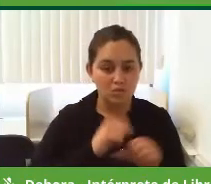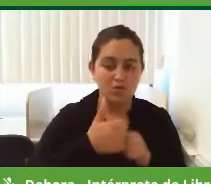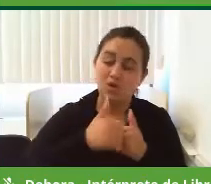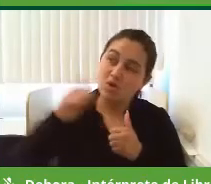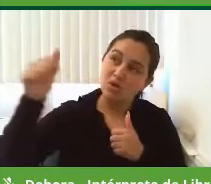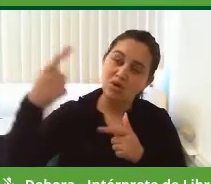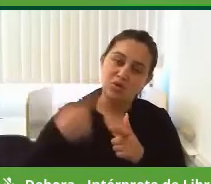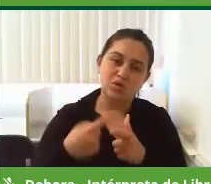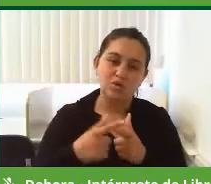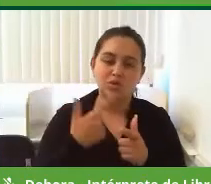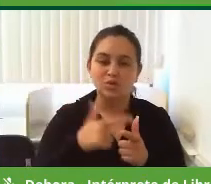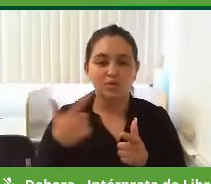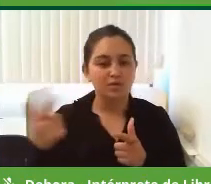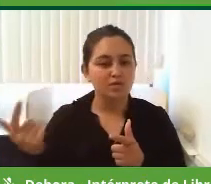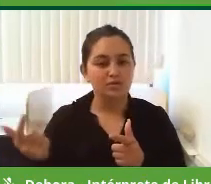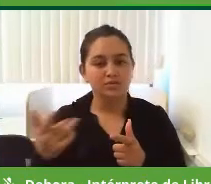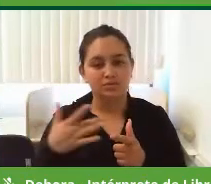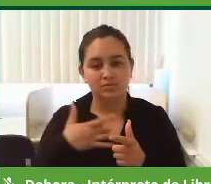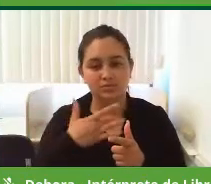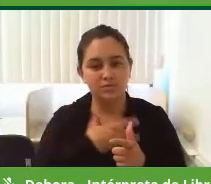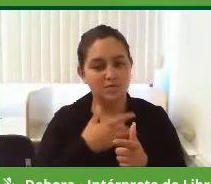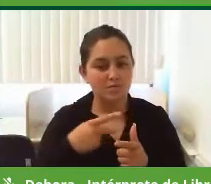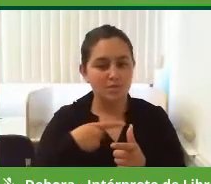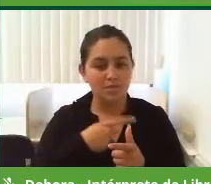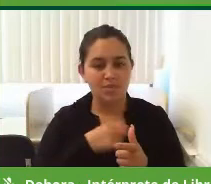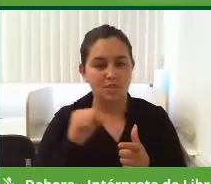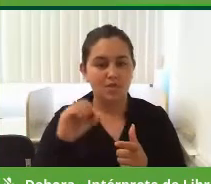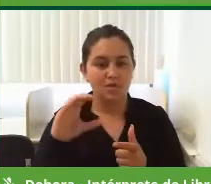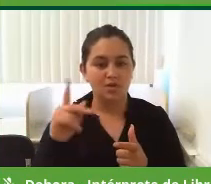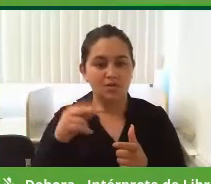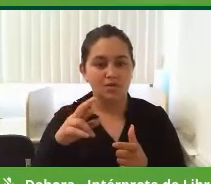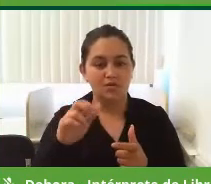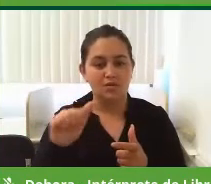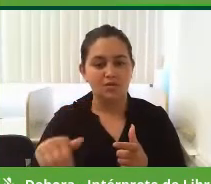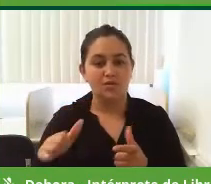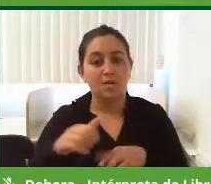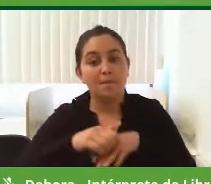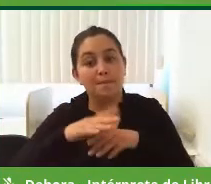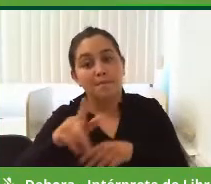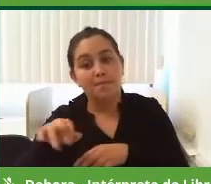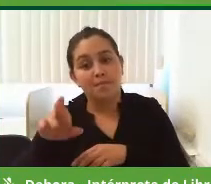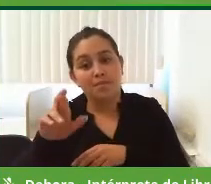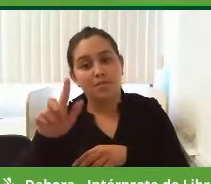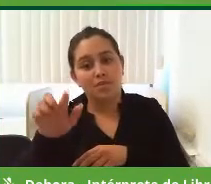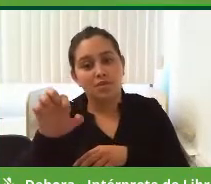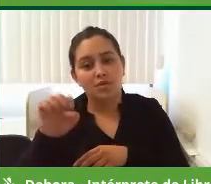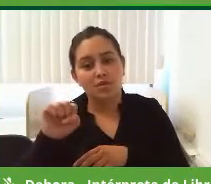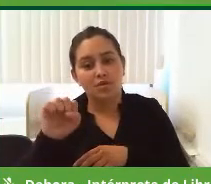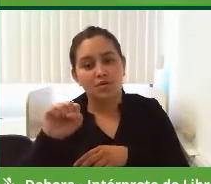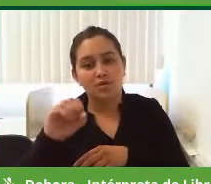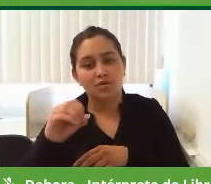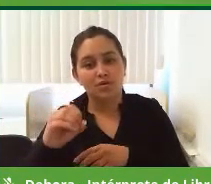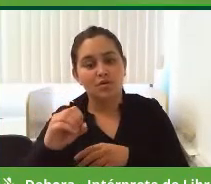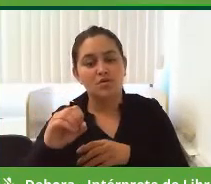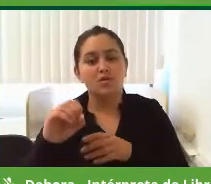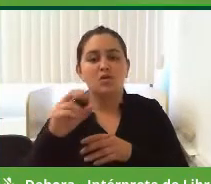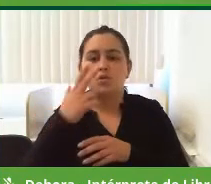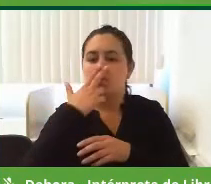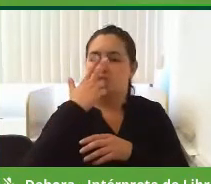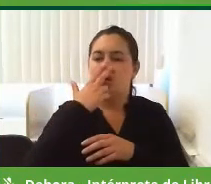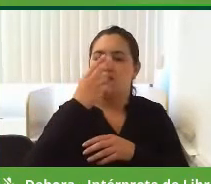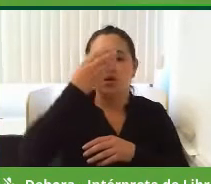possuir um posto e, por sua vez, o posto do bairro Progresso parece que está abandonado há uns 40 anos.